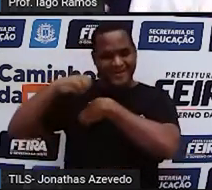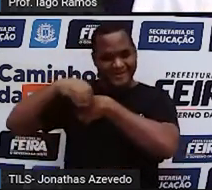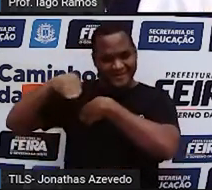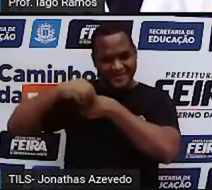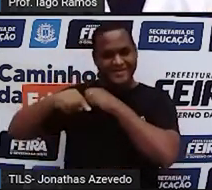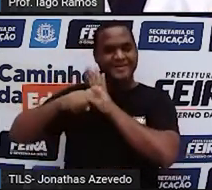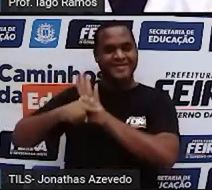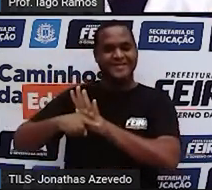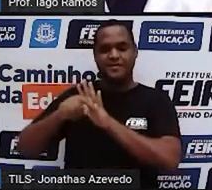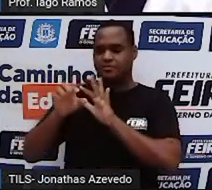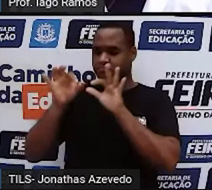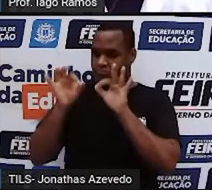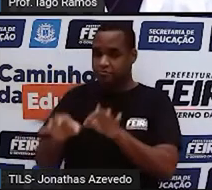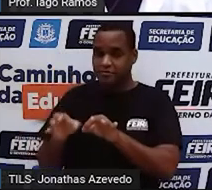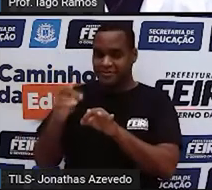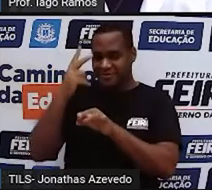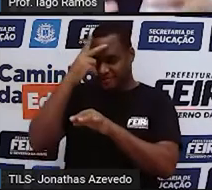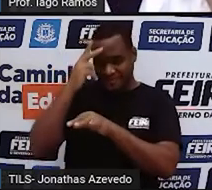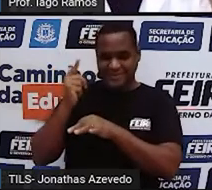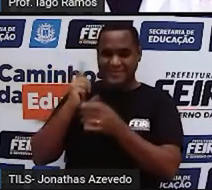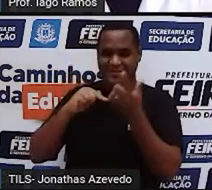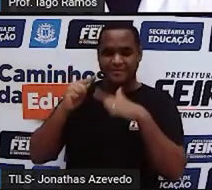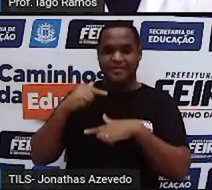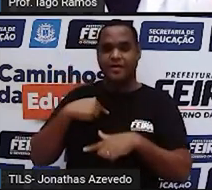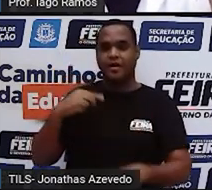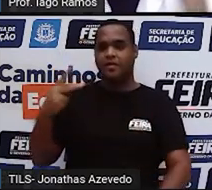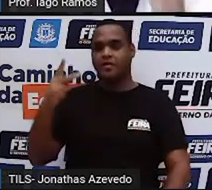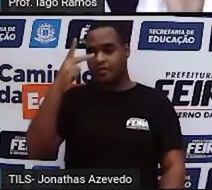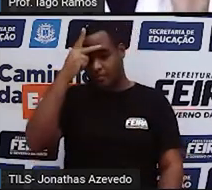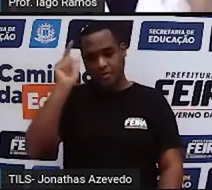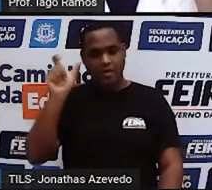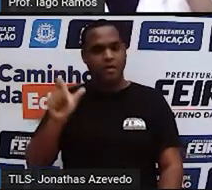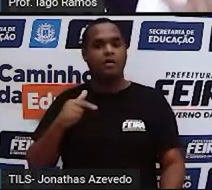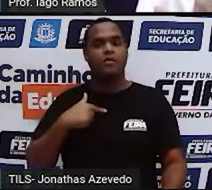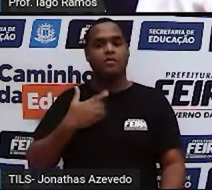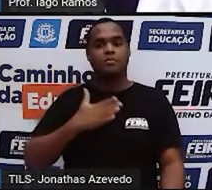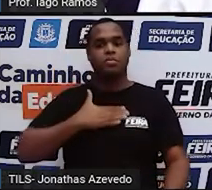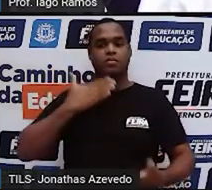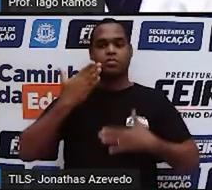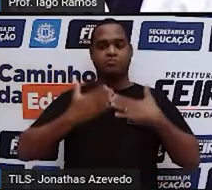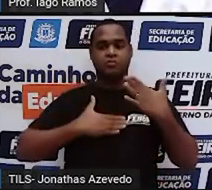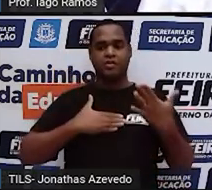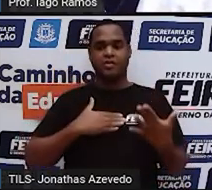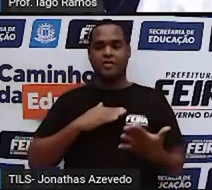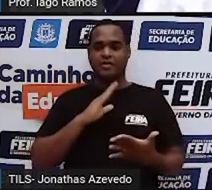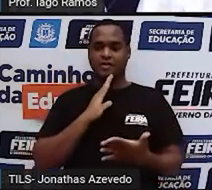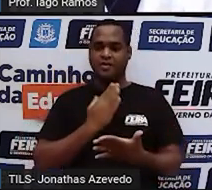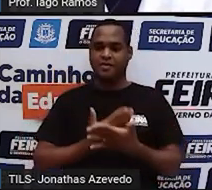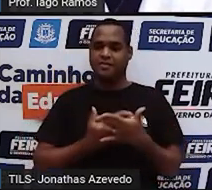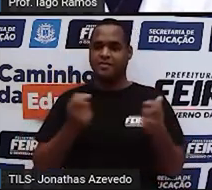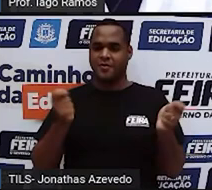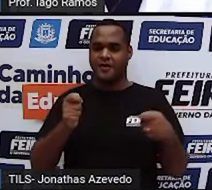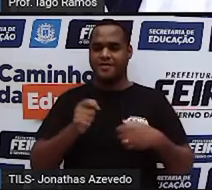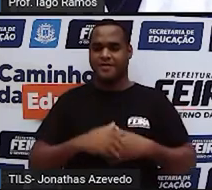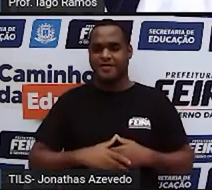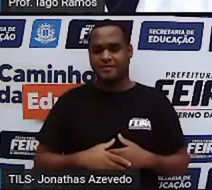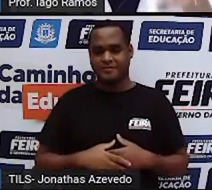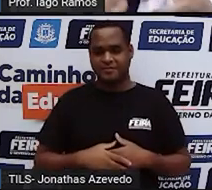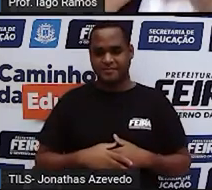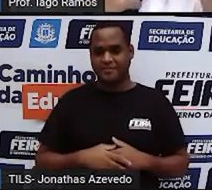pessoa, né? Que você fizer, ela vai ficar espantada, ela vai ficar encantada com isso. Beleza?